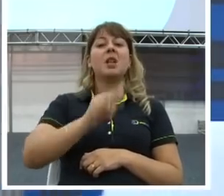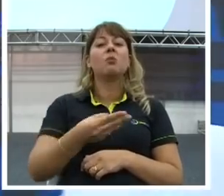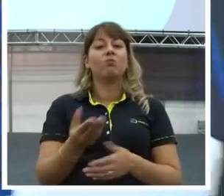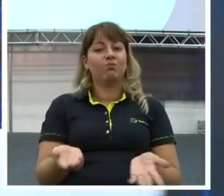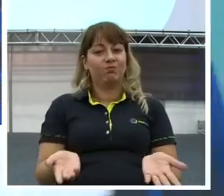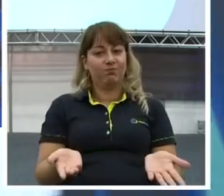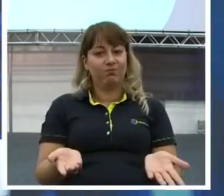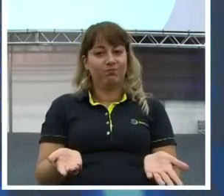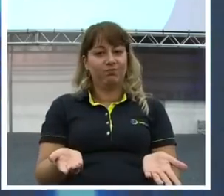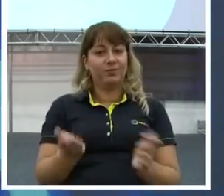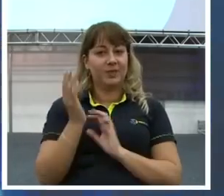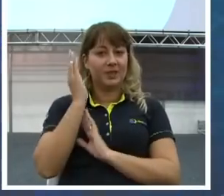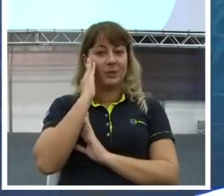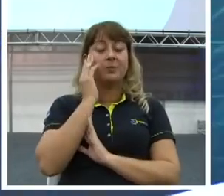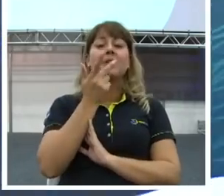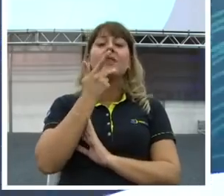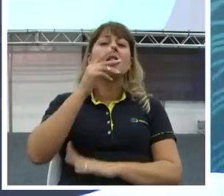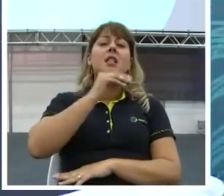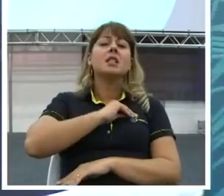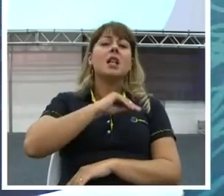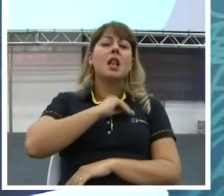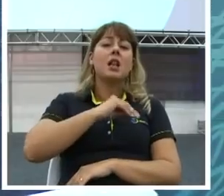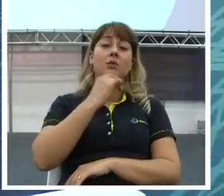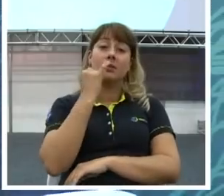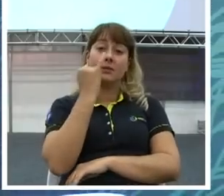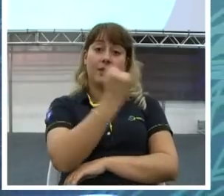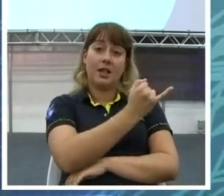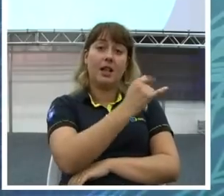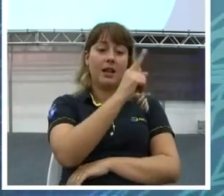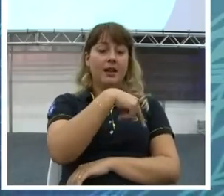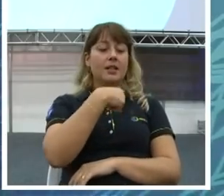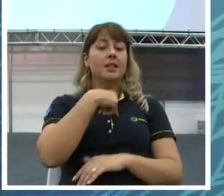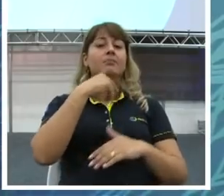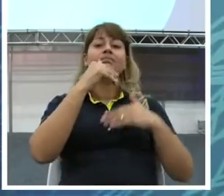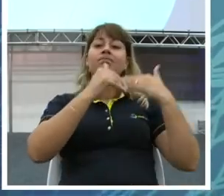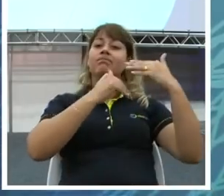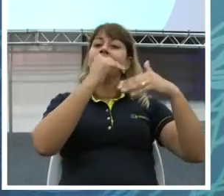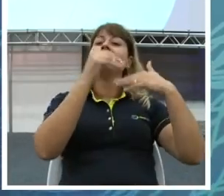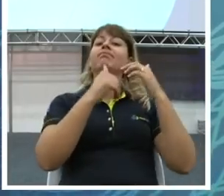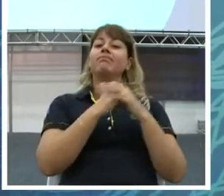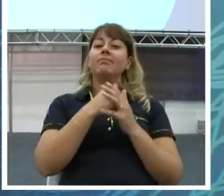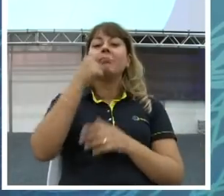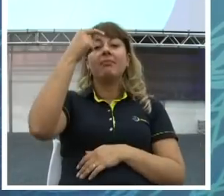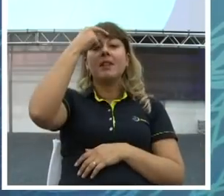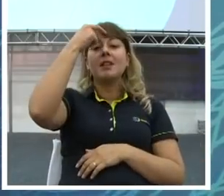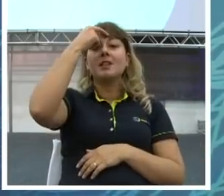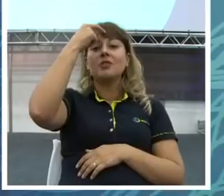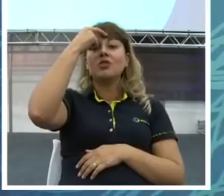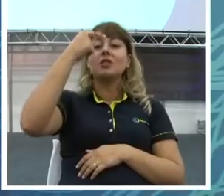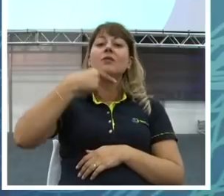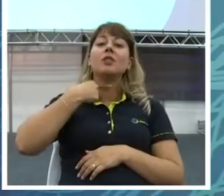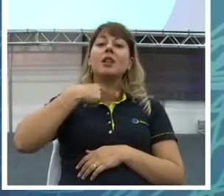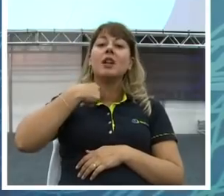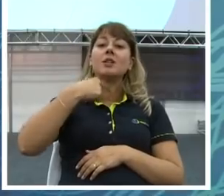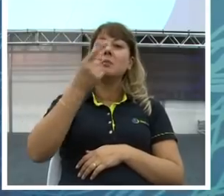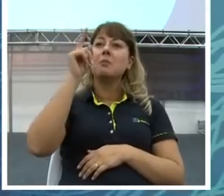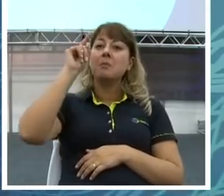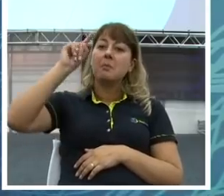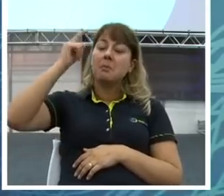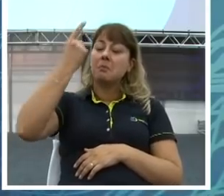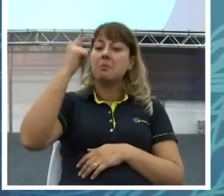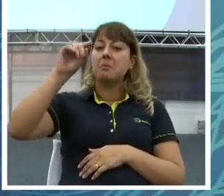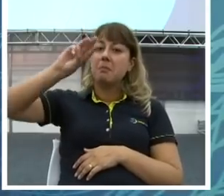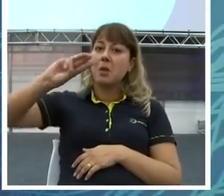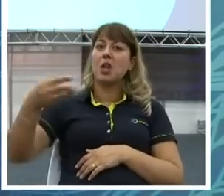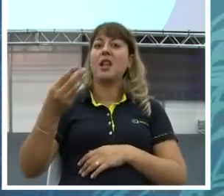Sabe que falar quanto ganha já é uma evolução para a sua mente milionária. Que você começou a quebrar a crença com o